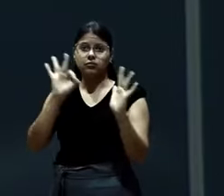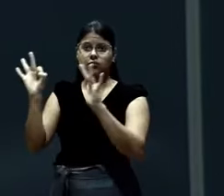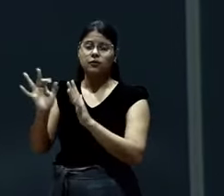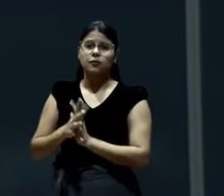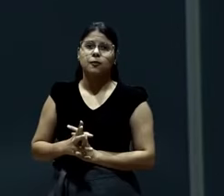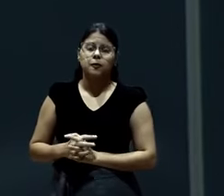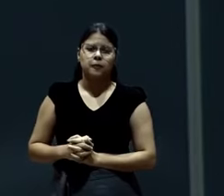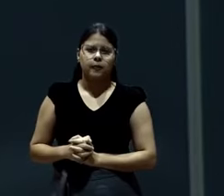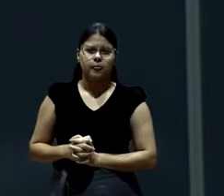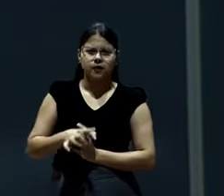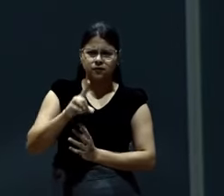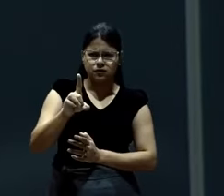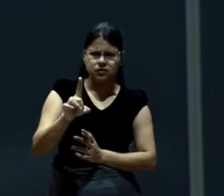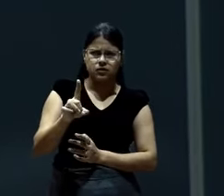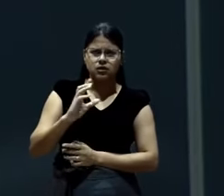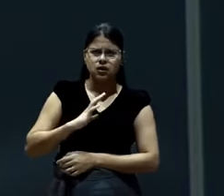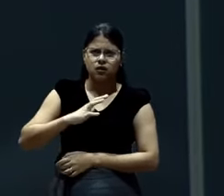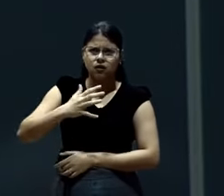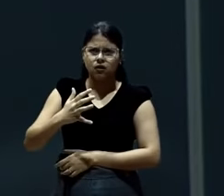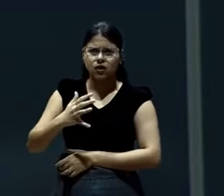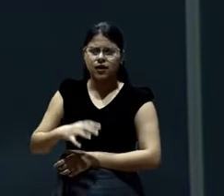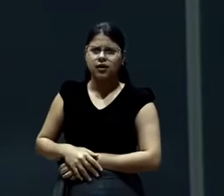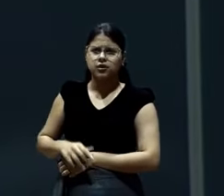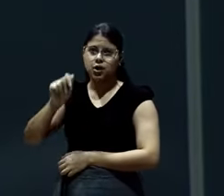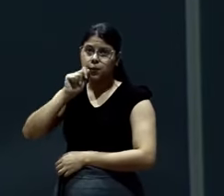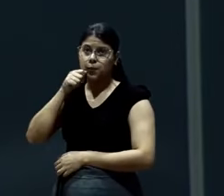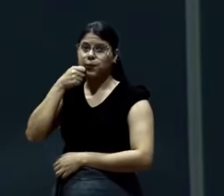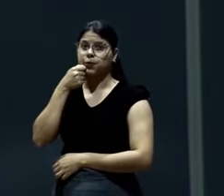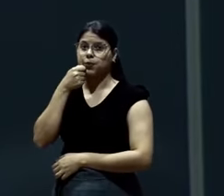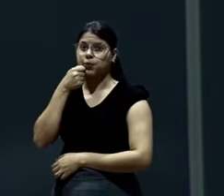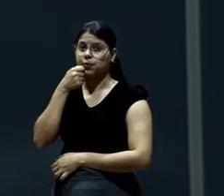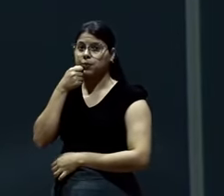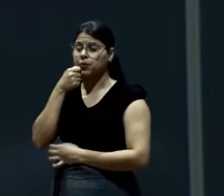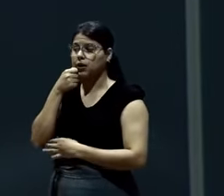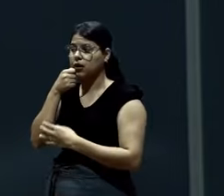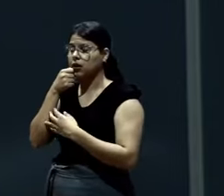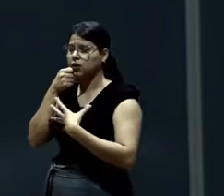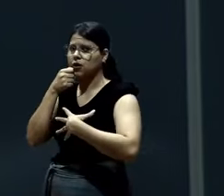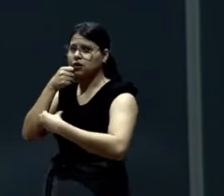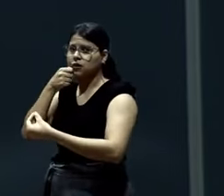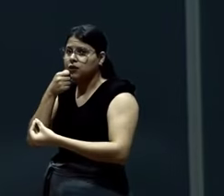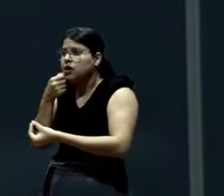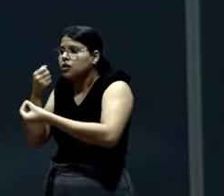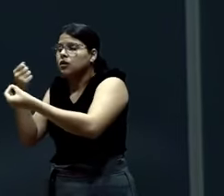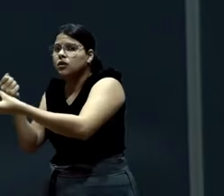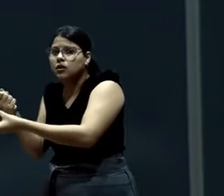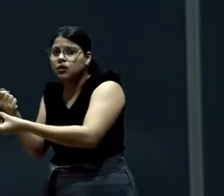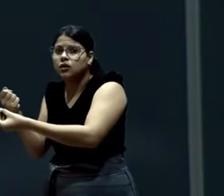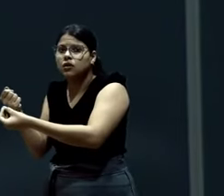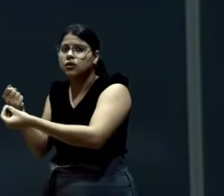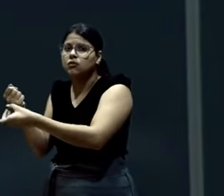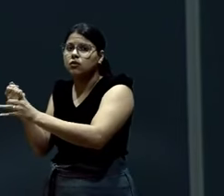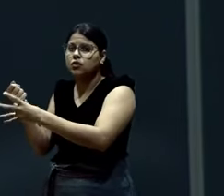Você teria coragem de tirar. O pão que você tem. Que seria para o sustento do seu filho. Que só daria